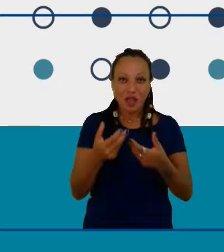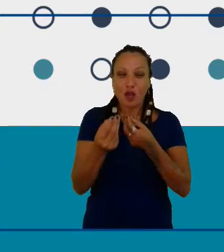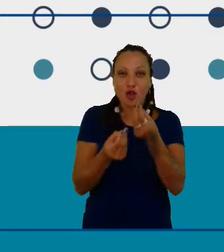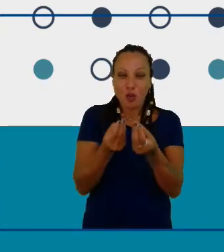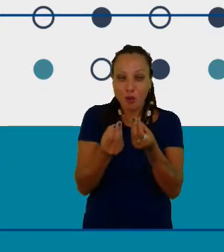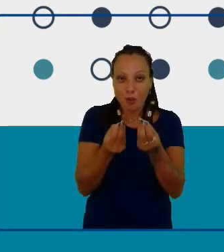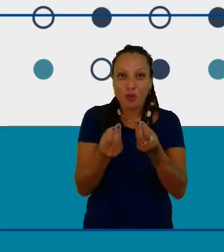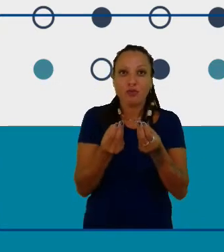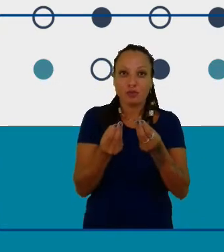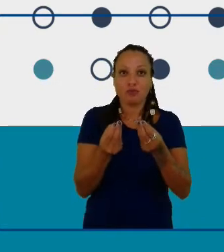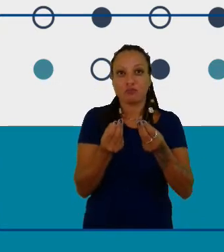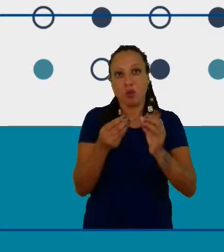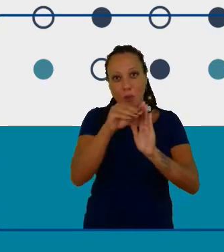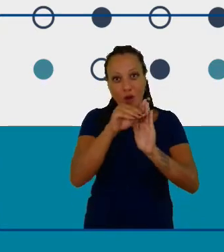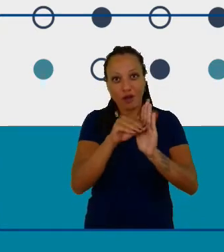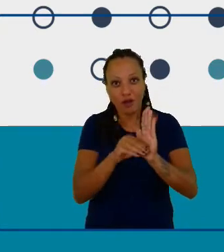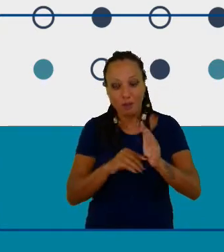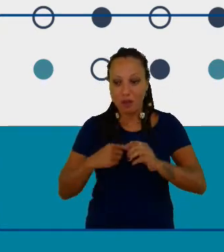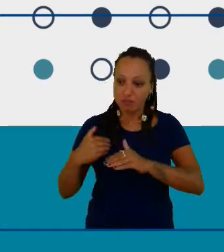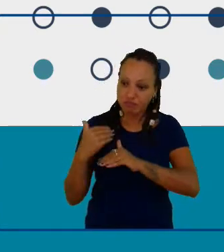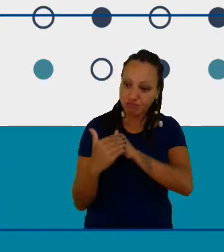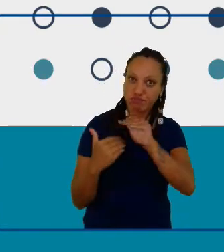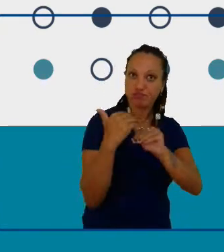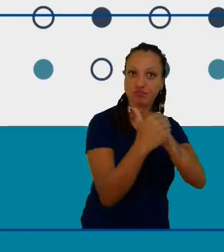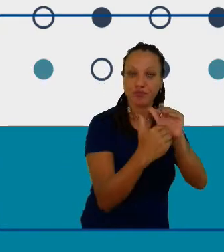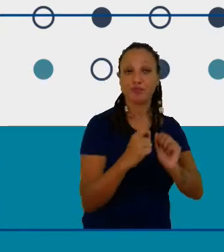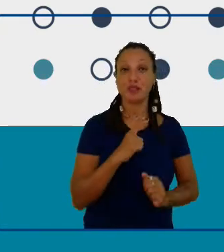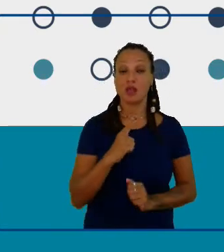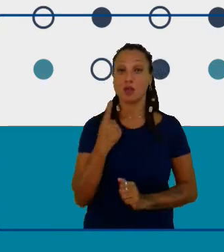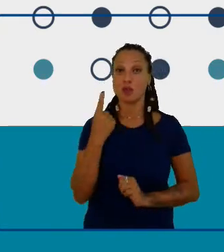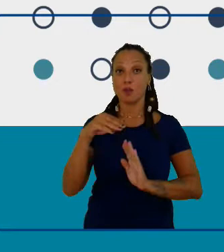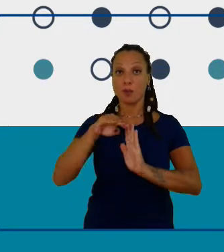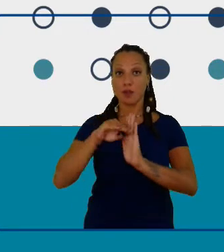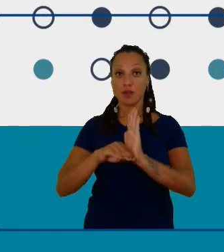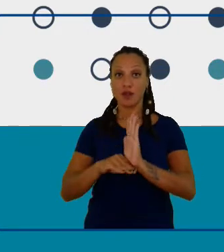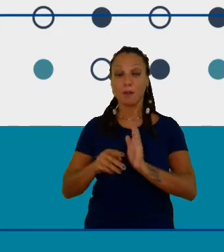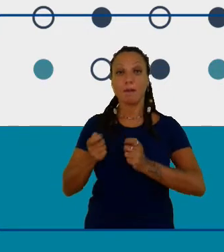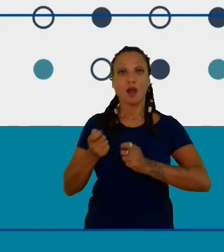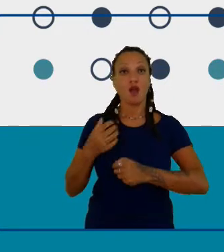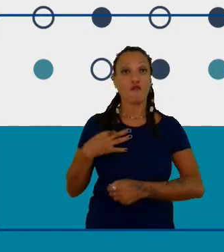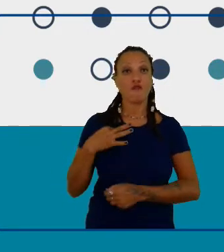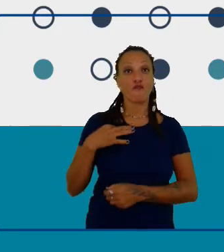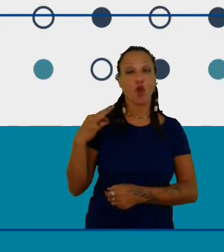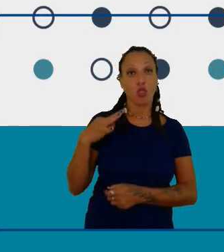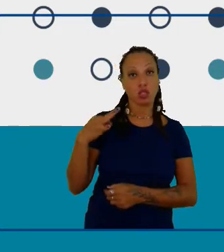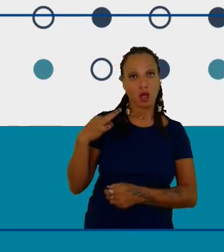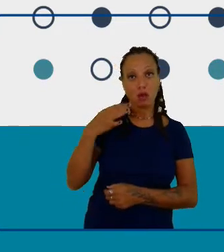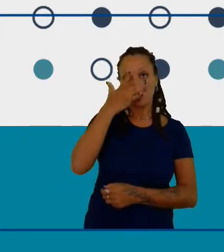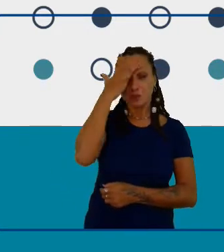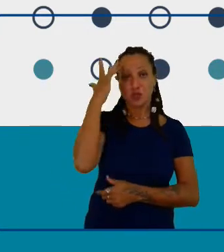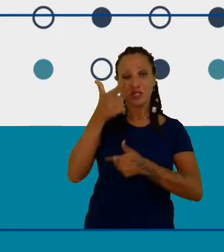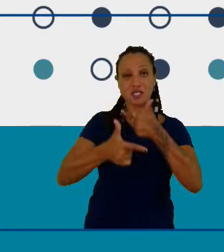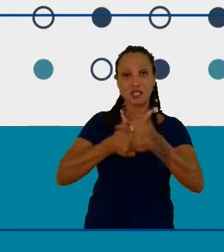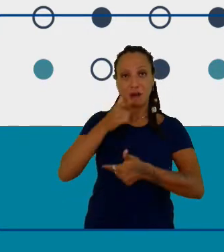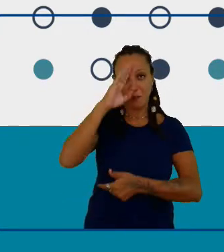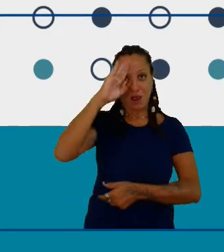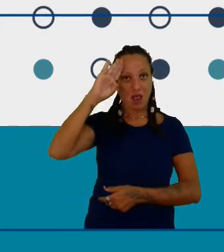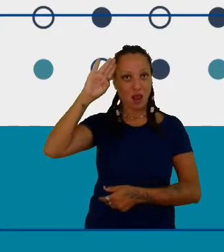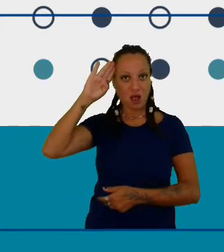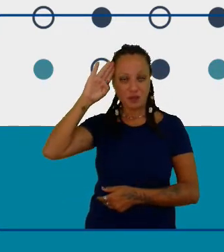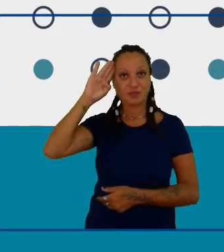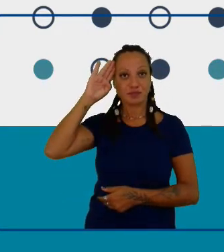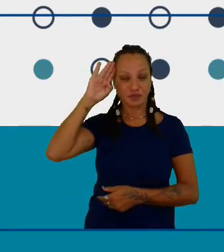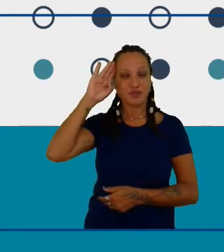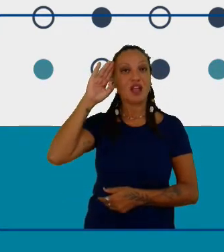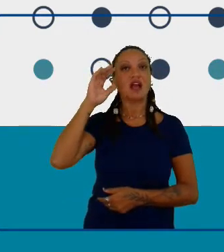Temos um programa voluntário, que é o STEM Ambassadors, para as pessoas que trabalham na academia e na indústria. Eles